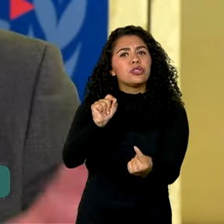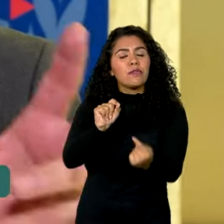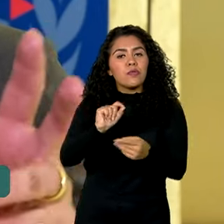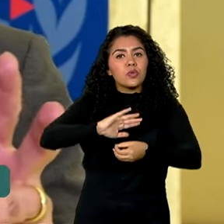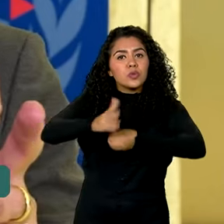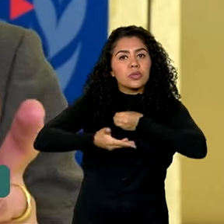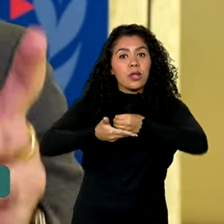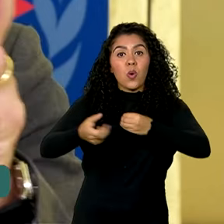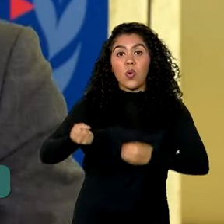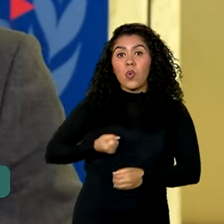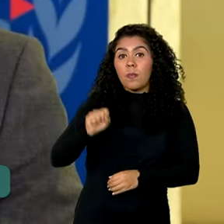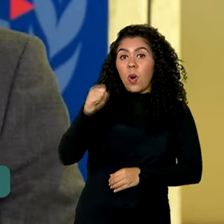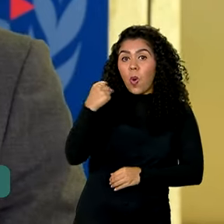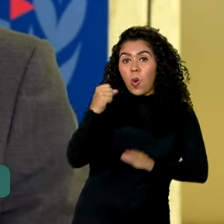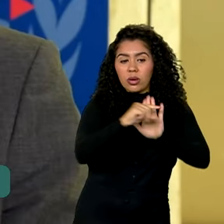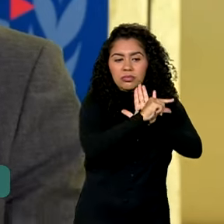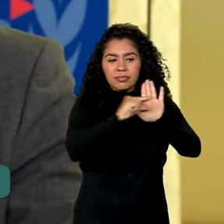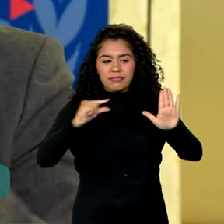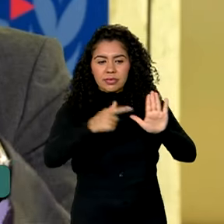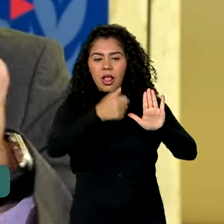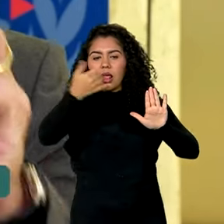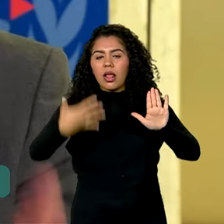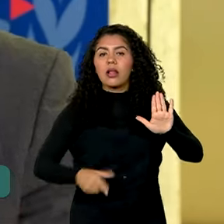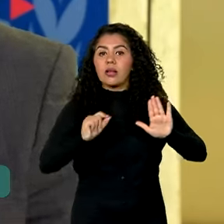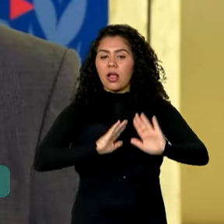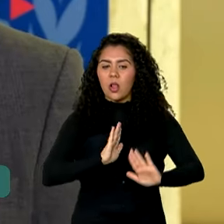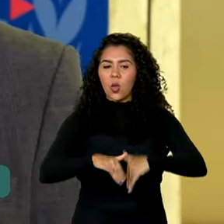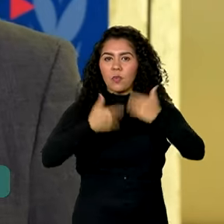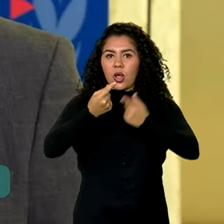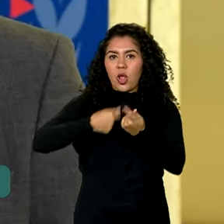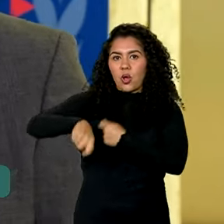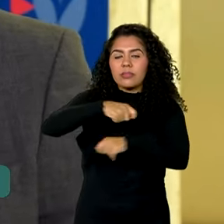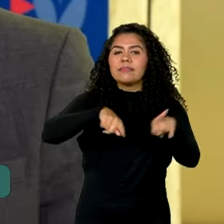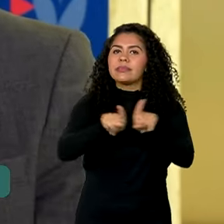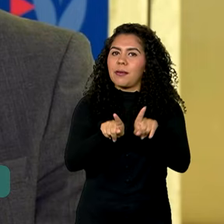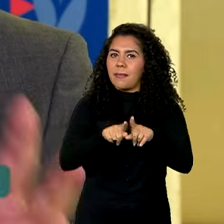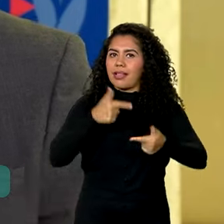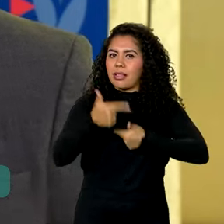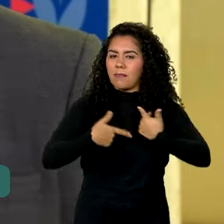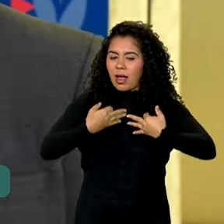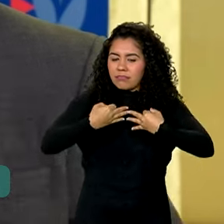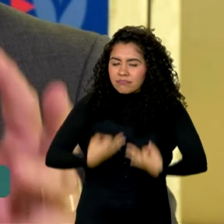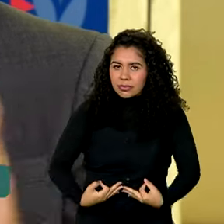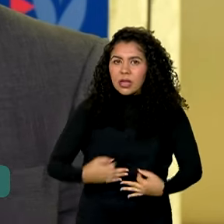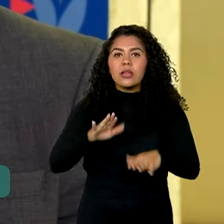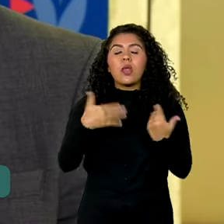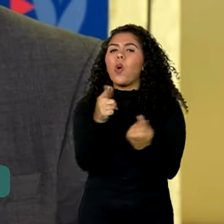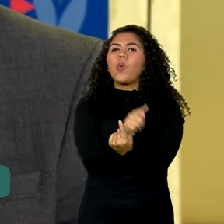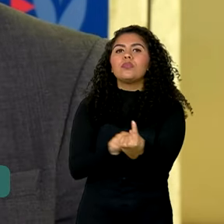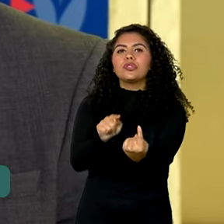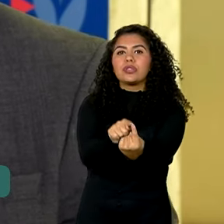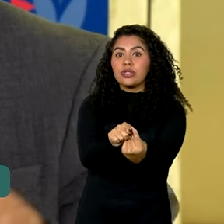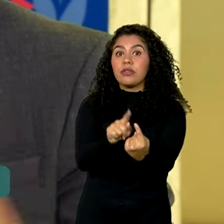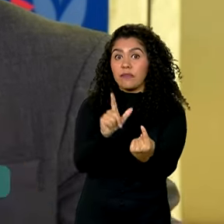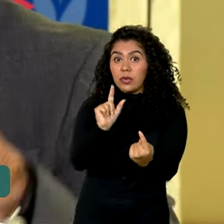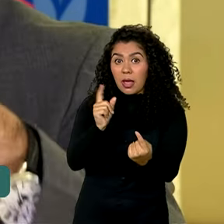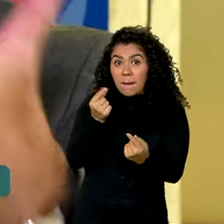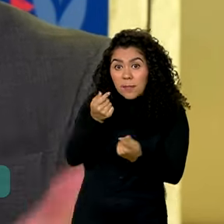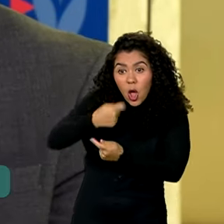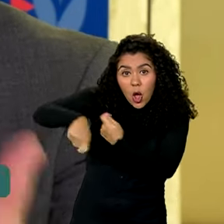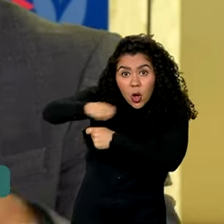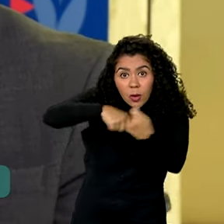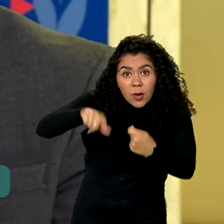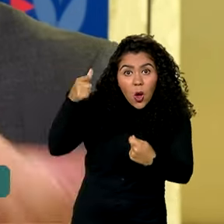que é de crescimento econômico e trabalho decente. Então a ideia é que para o crescimento econômico ser